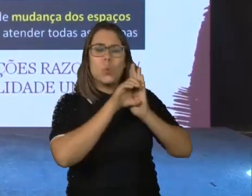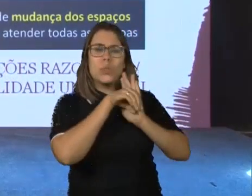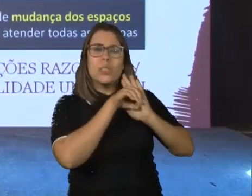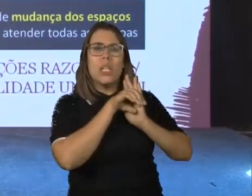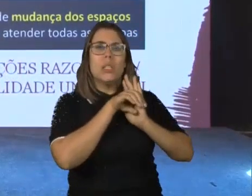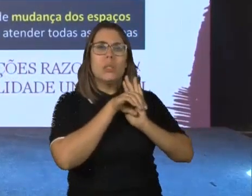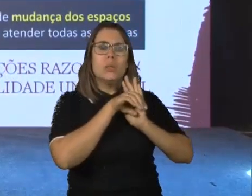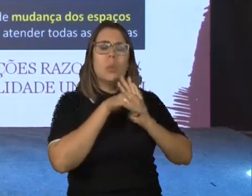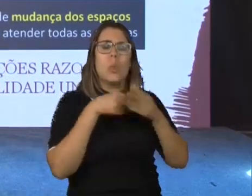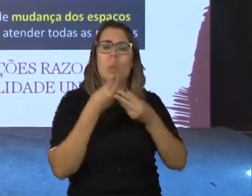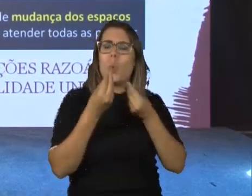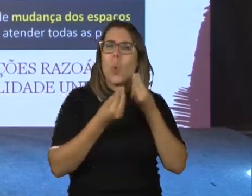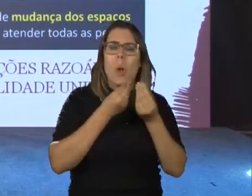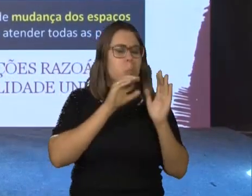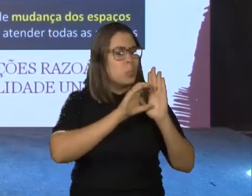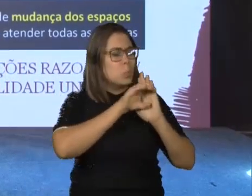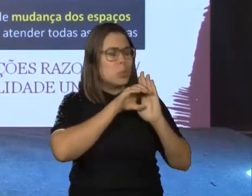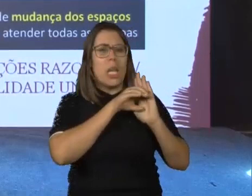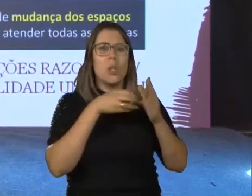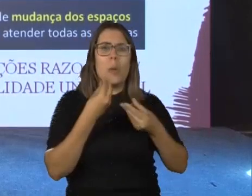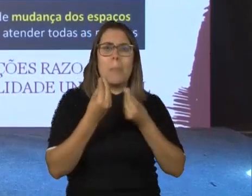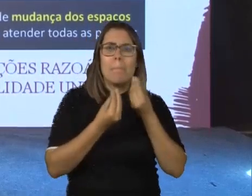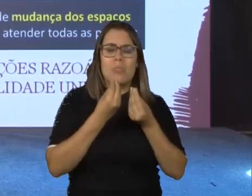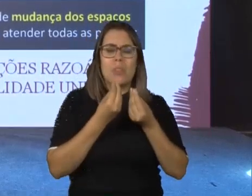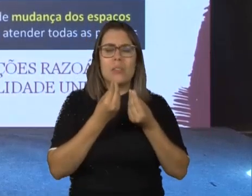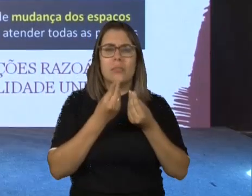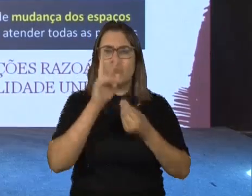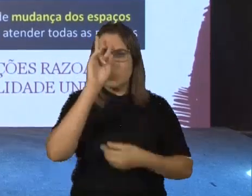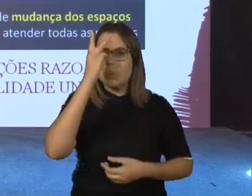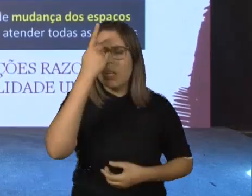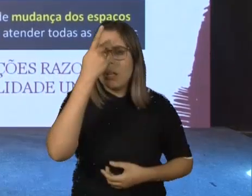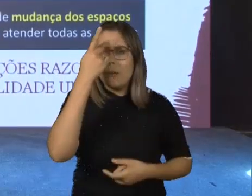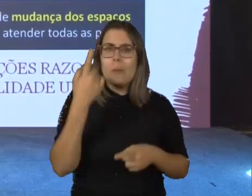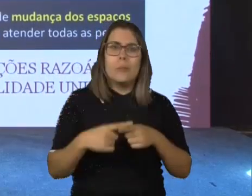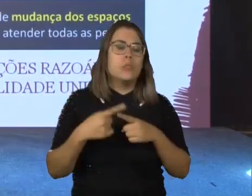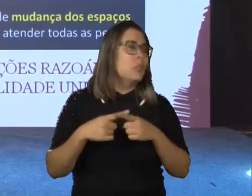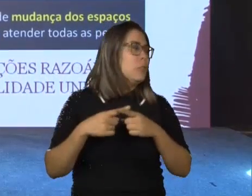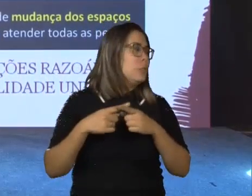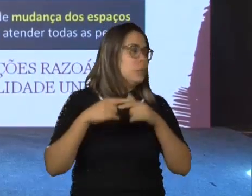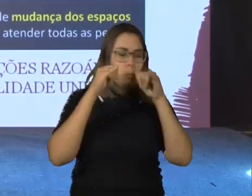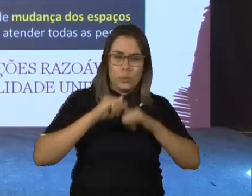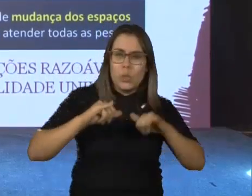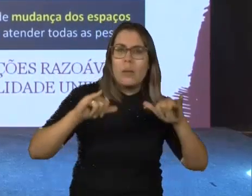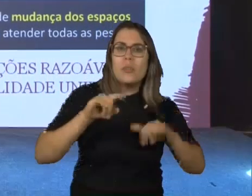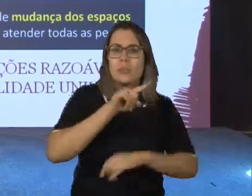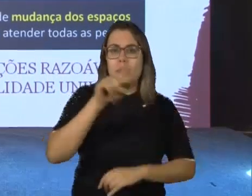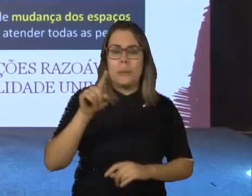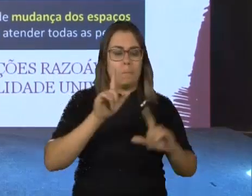Então, gente está falando aqui de mudança de paradigmas o tempo todo. Eu fiz esse esquema para mostrar para vocês a...